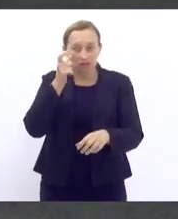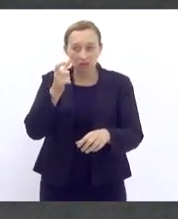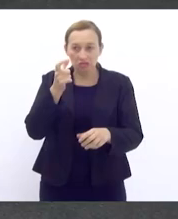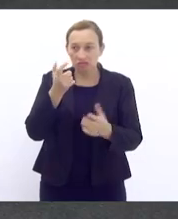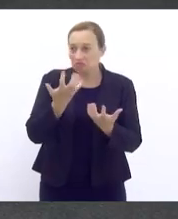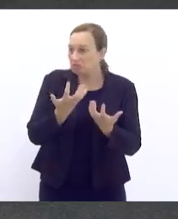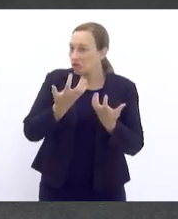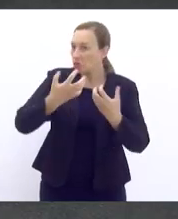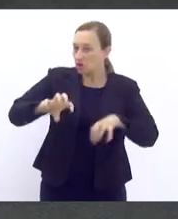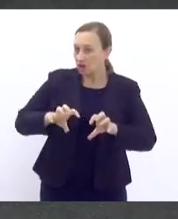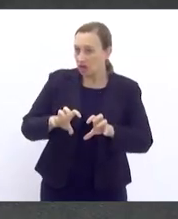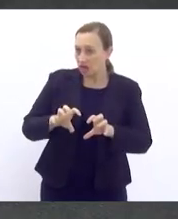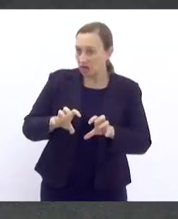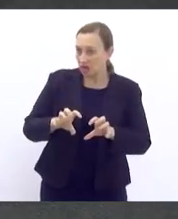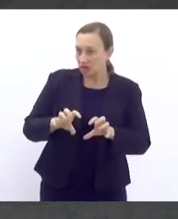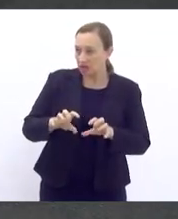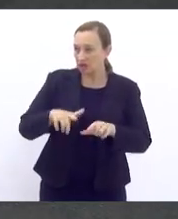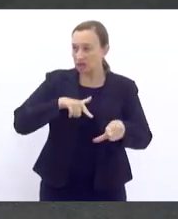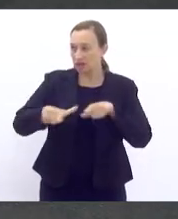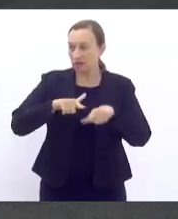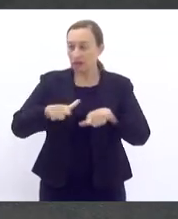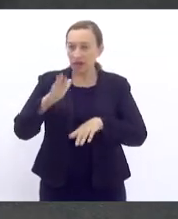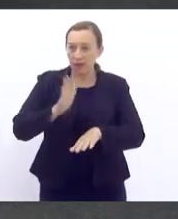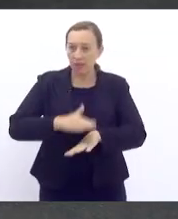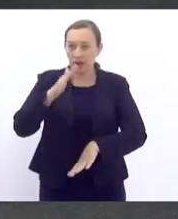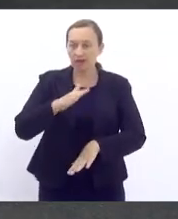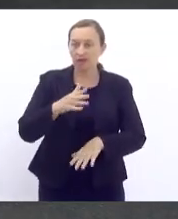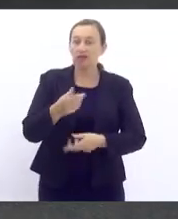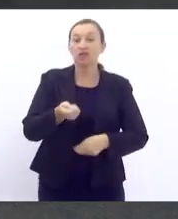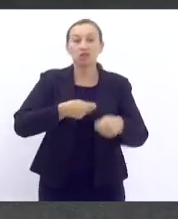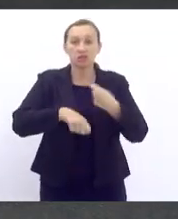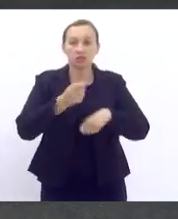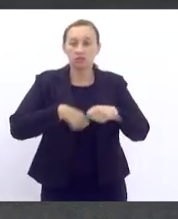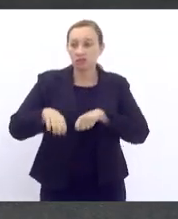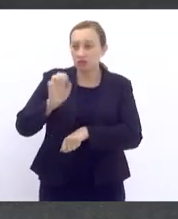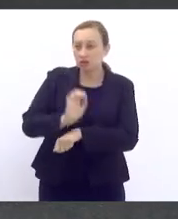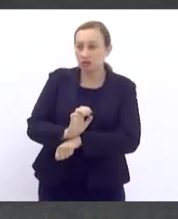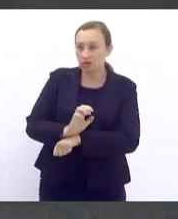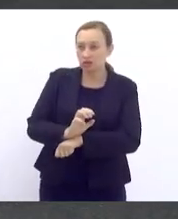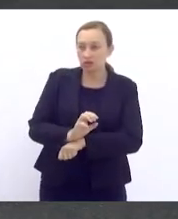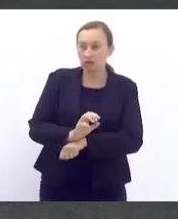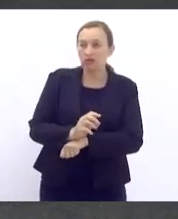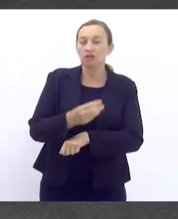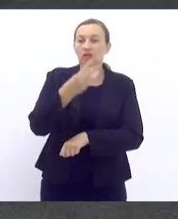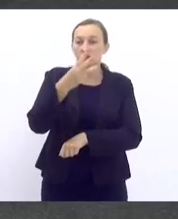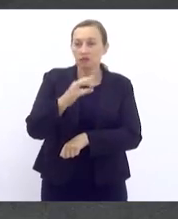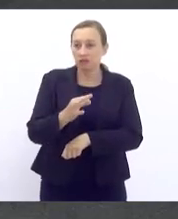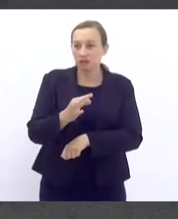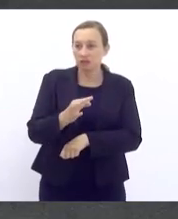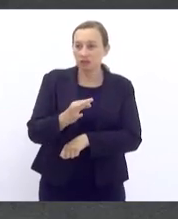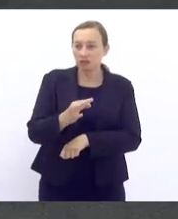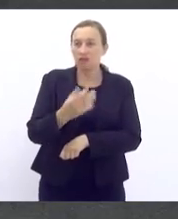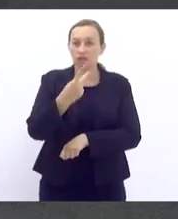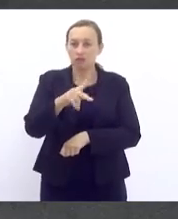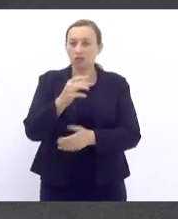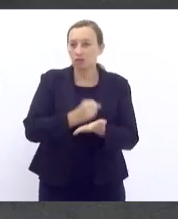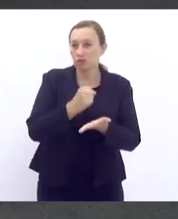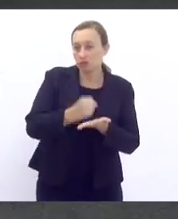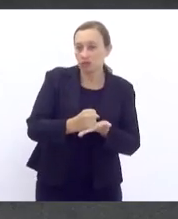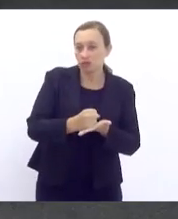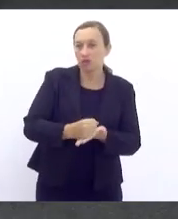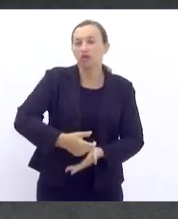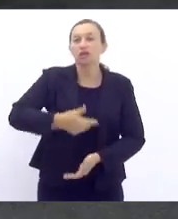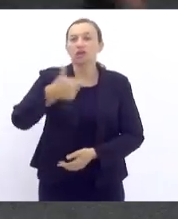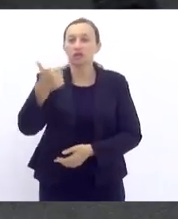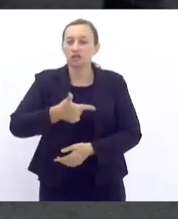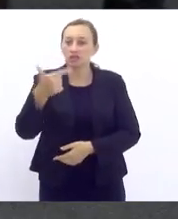resolveu entregar a concessão no momento em que negociava com o Estado um 13º aditivo ao seu contrato. E, segundo